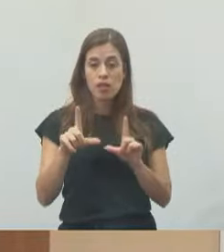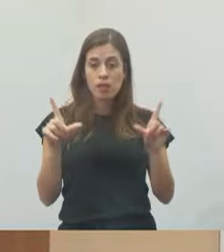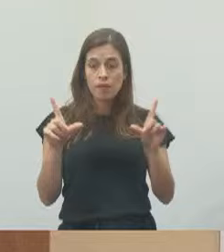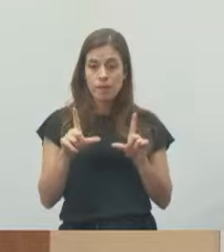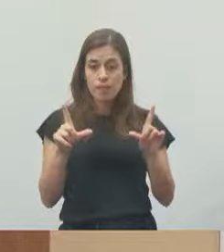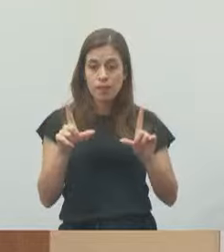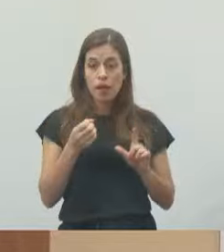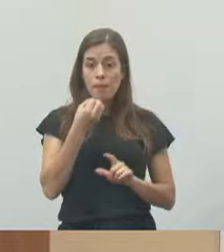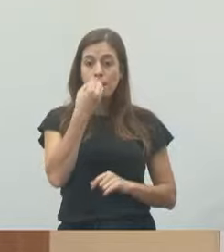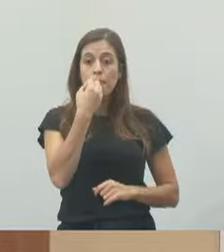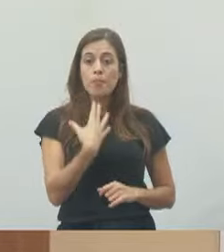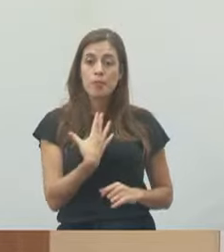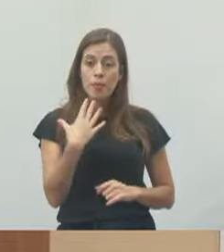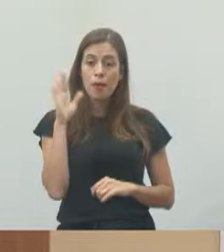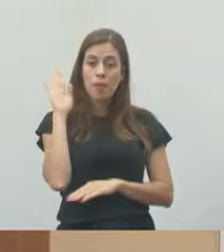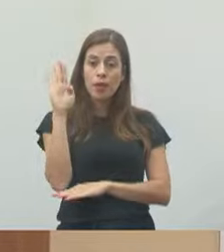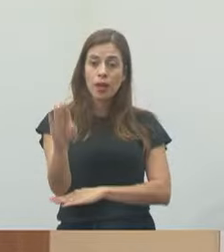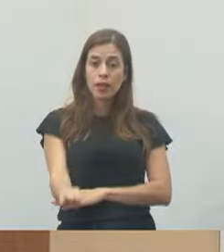boa tarde.